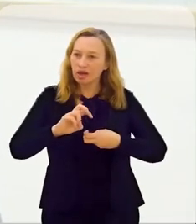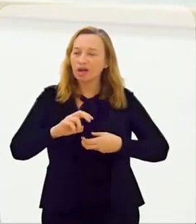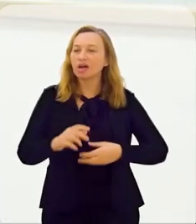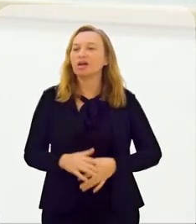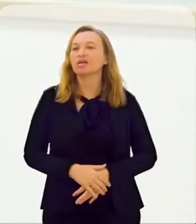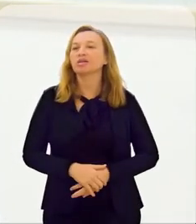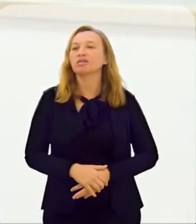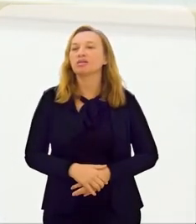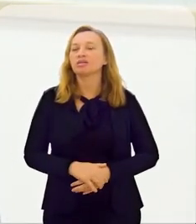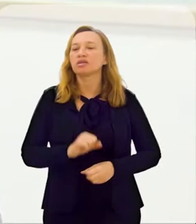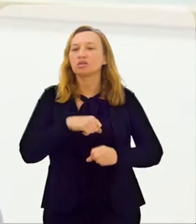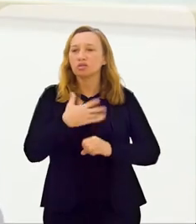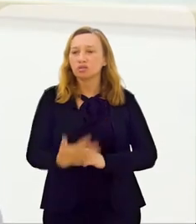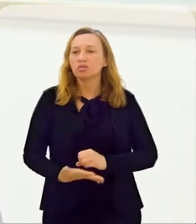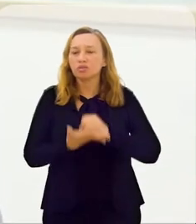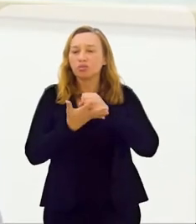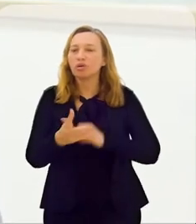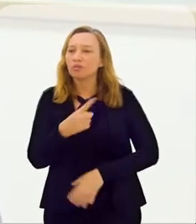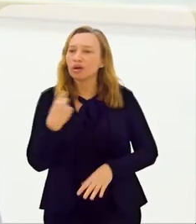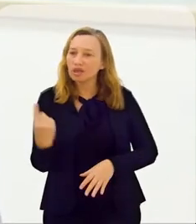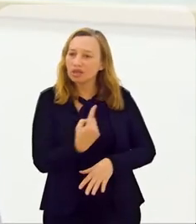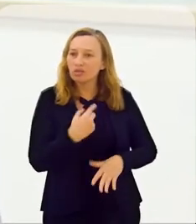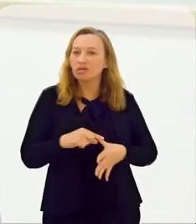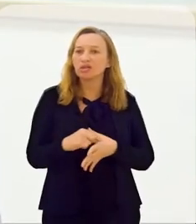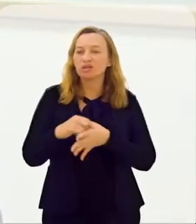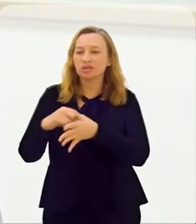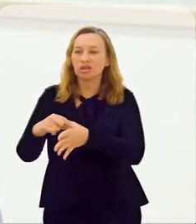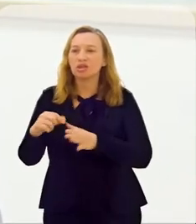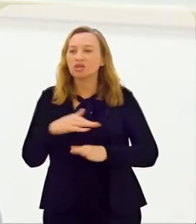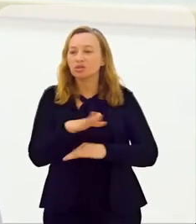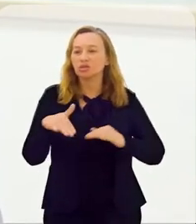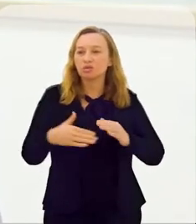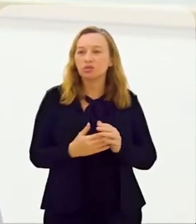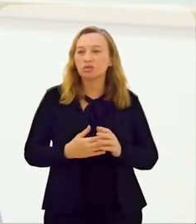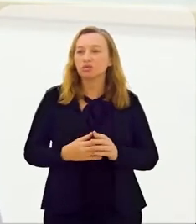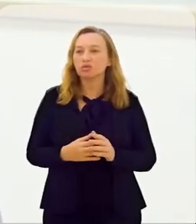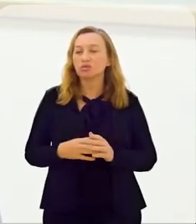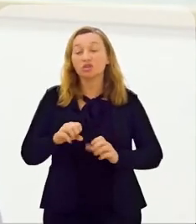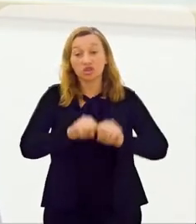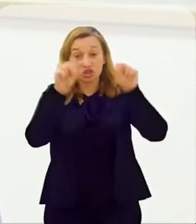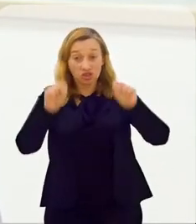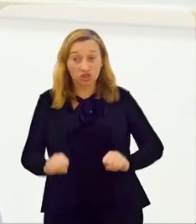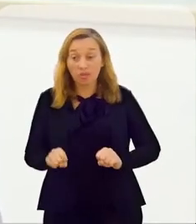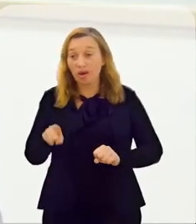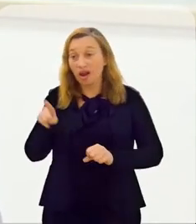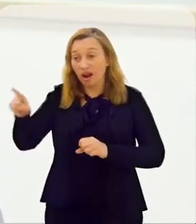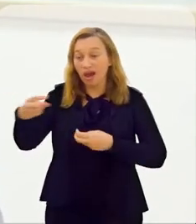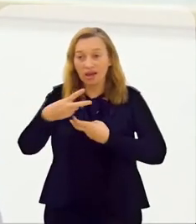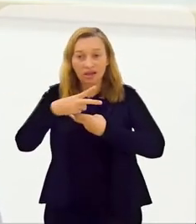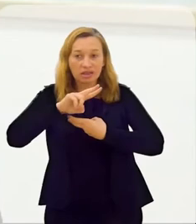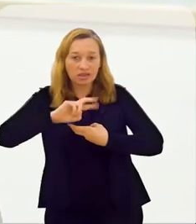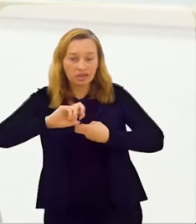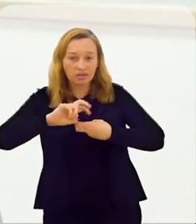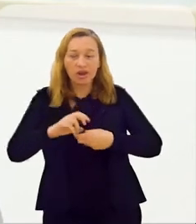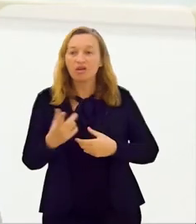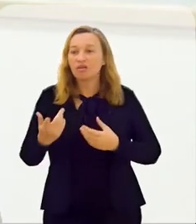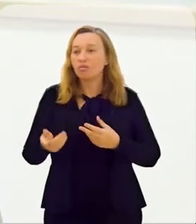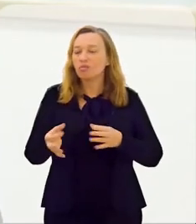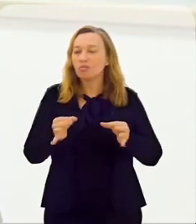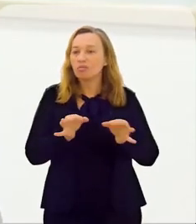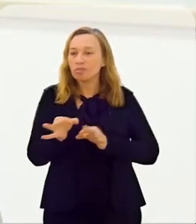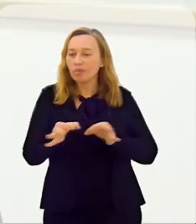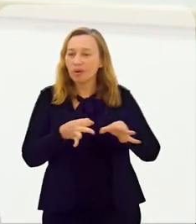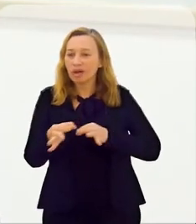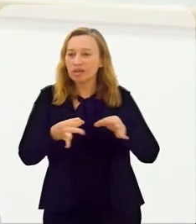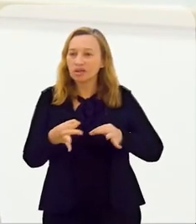o SEBRAI Nacional delegou para o Centro de Sustentabilidade para que nós liderássemos todo o sistema SEBRAI lá. Nós